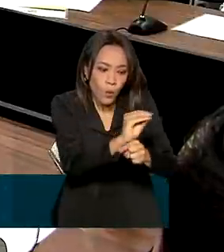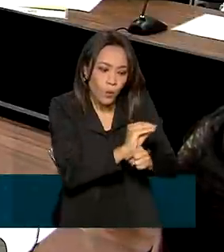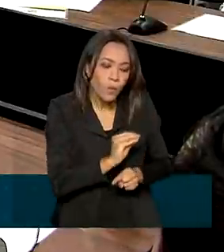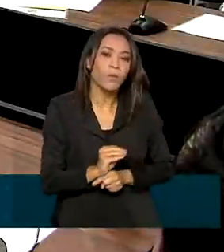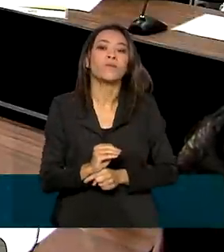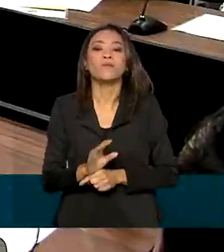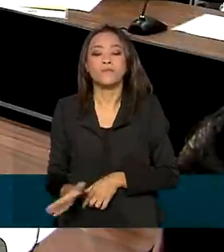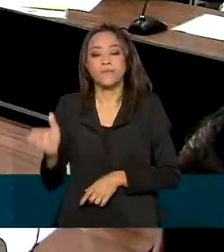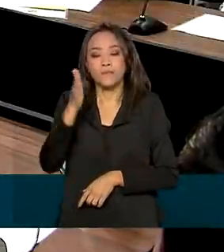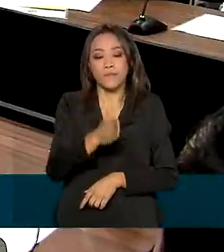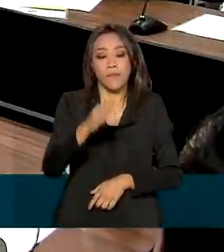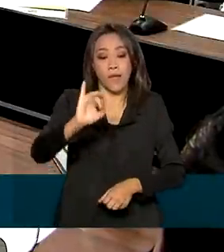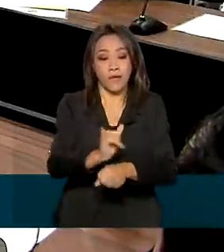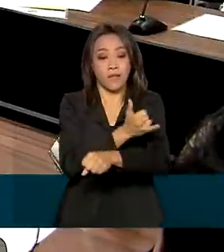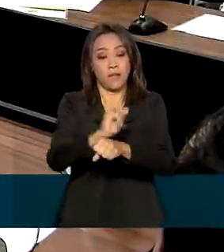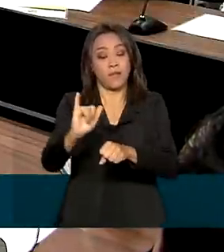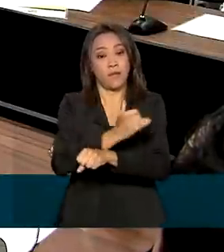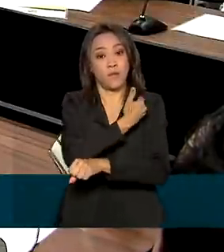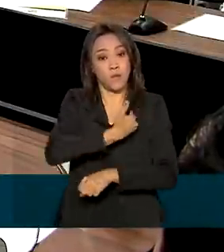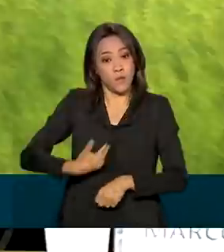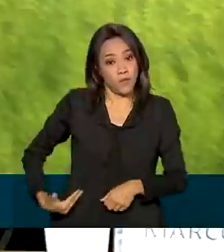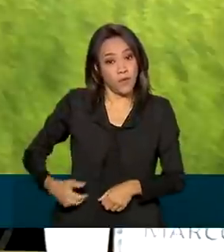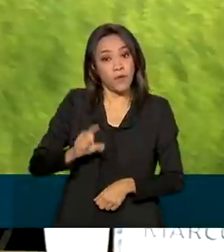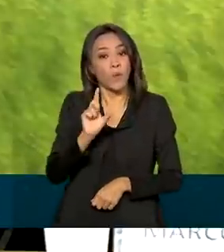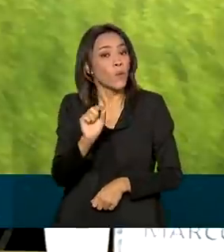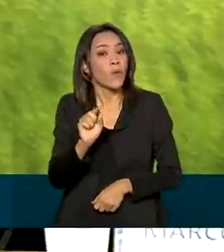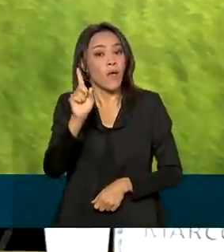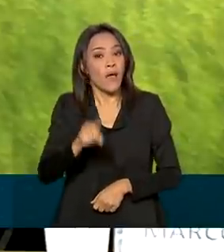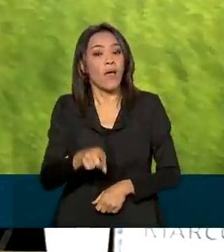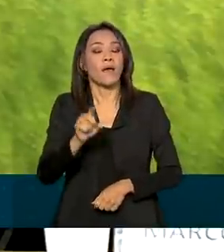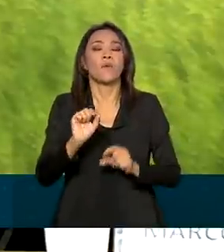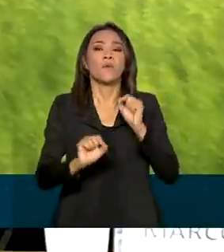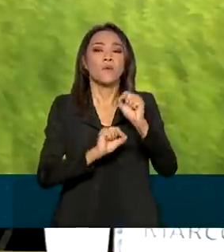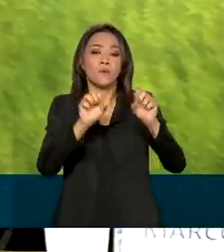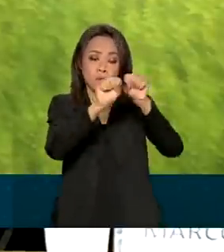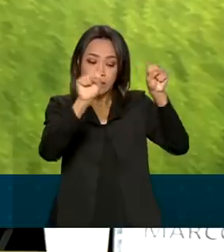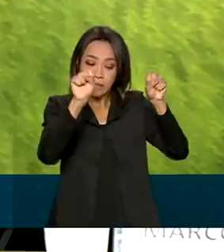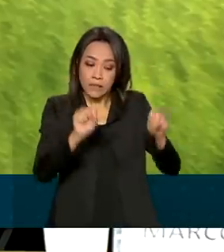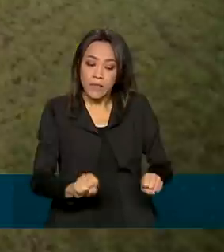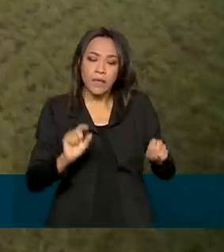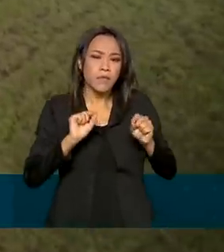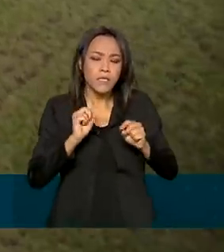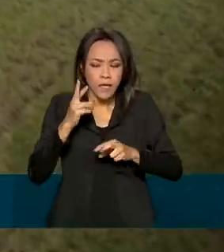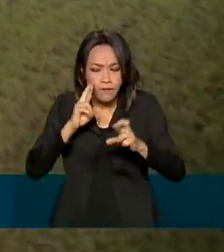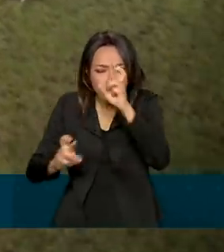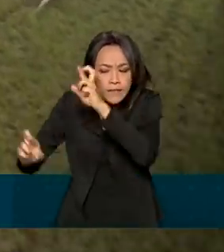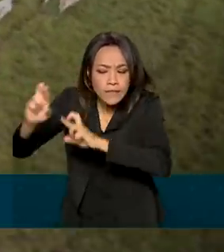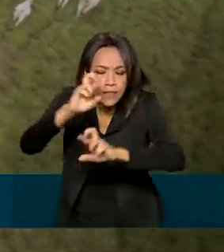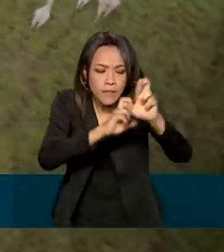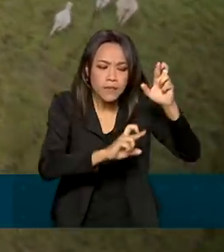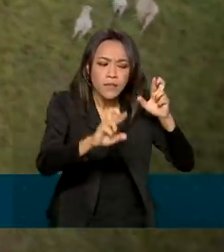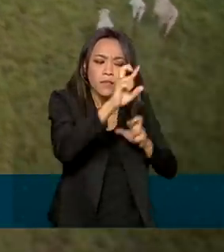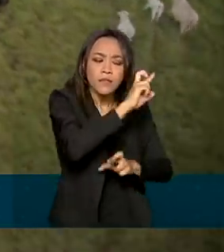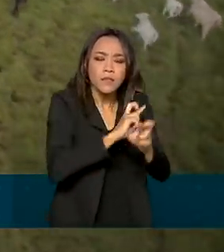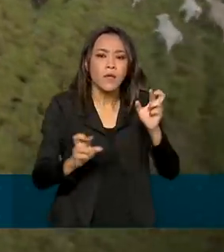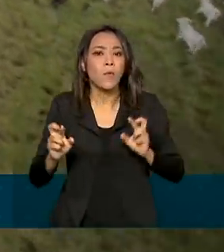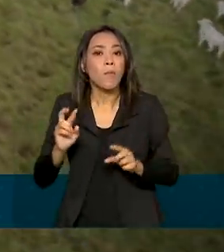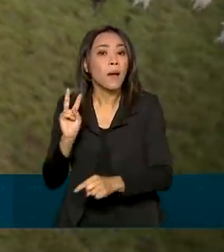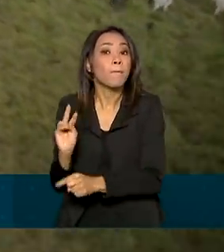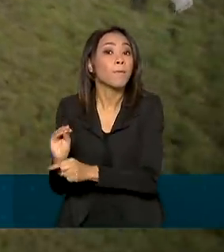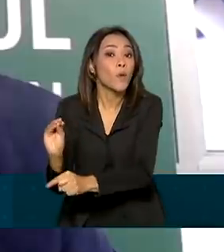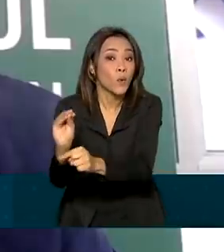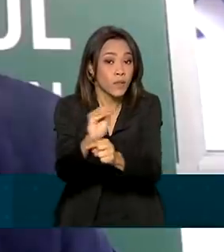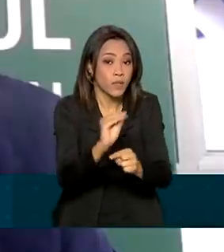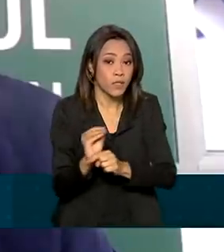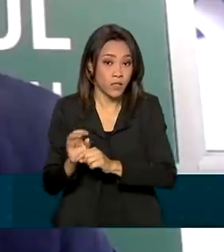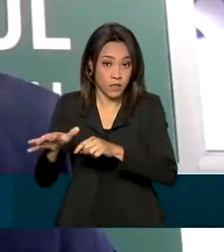estratégia do governo agora é manter um sistema diferenciado de fiscalização e vigilância para proteger a